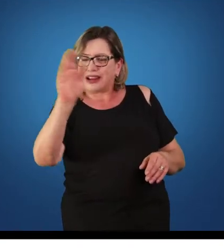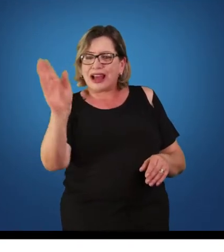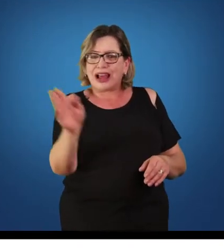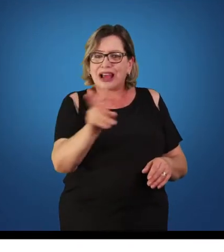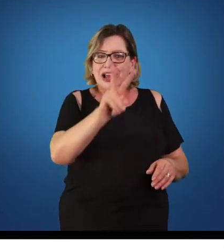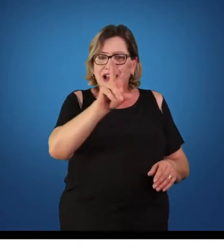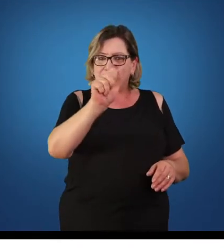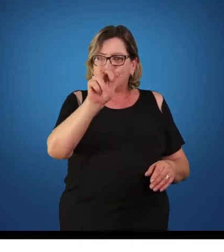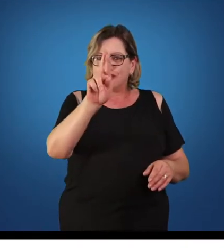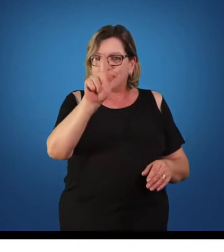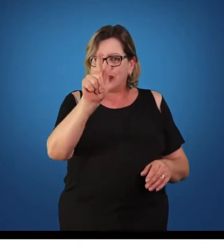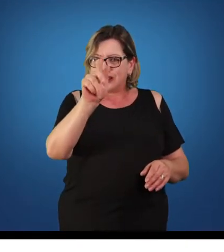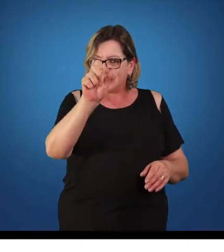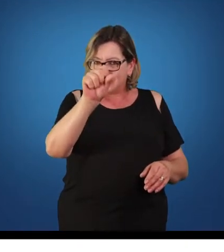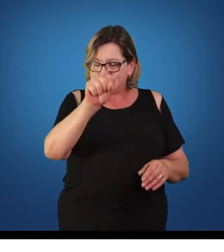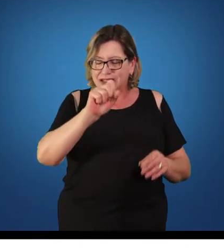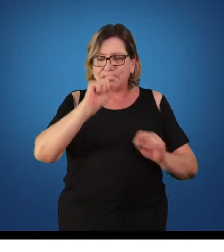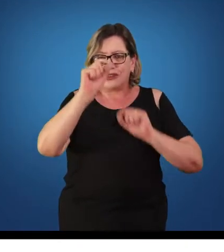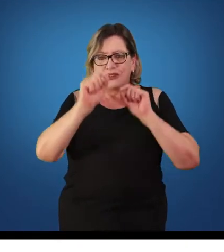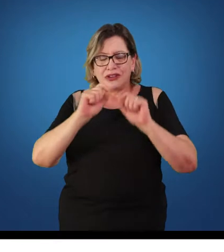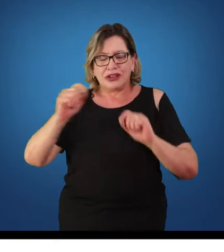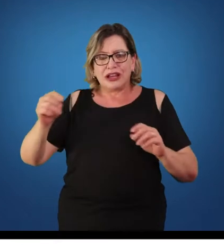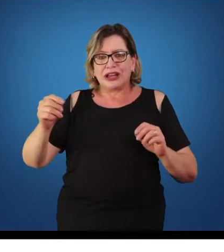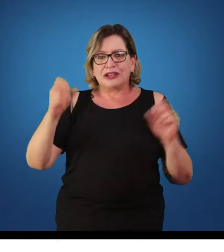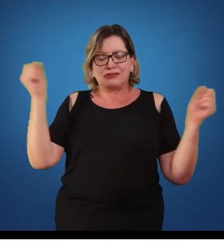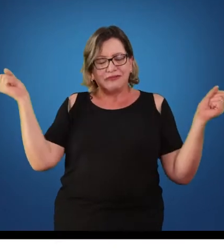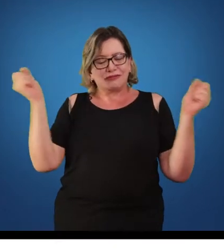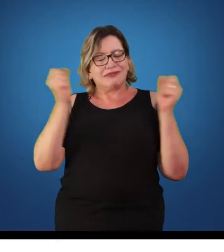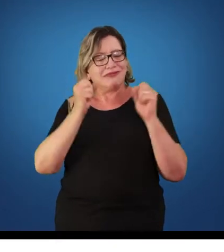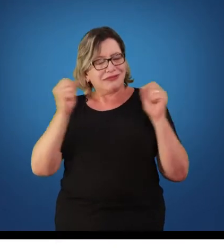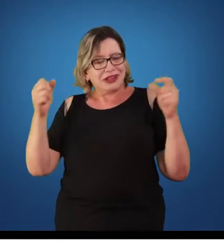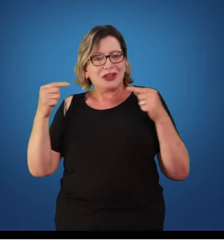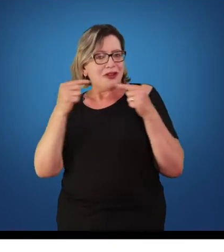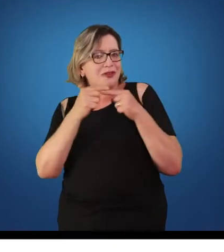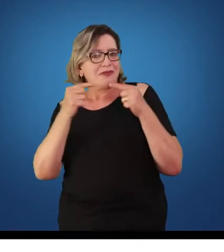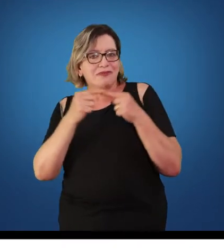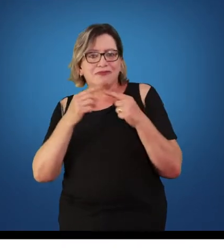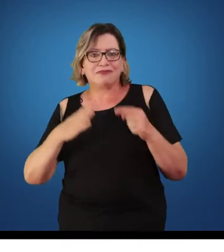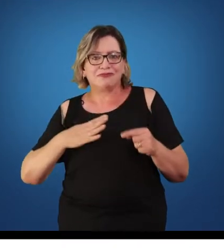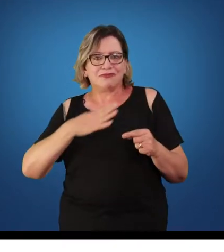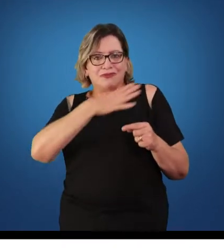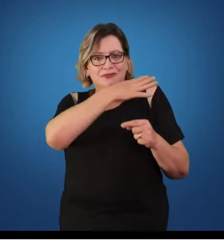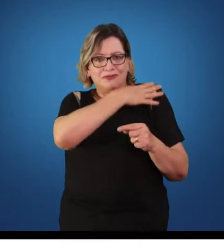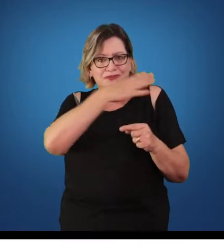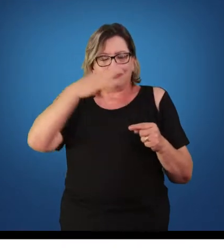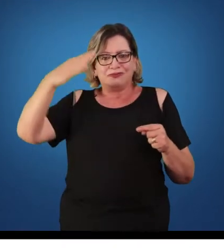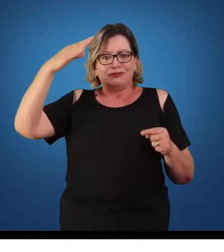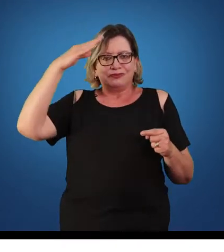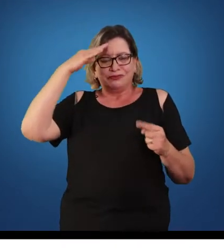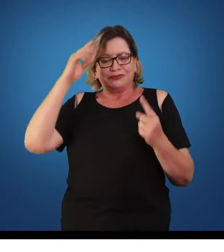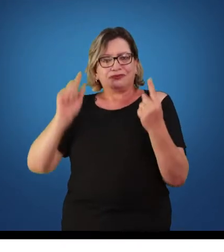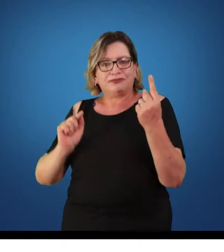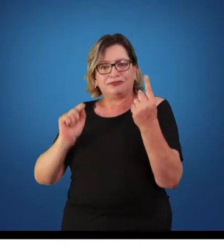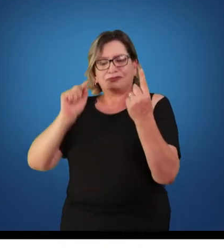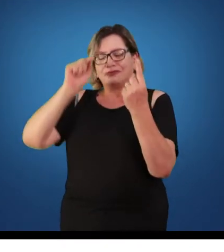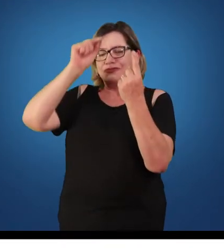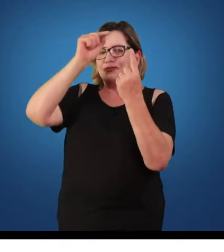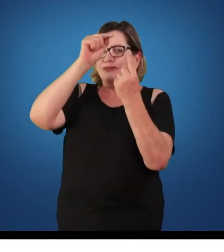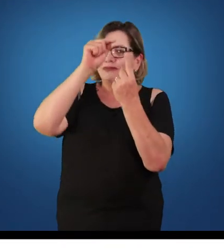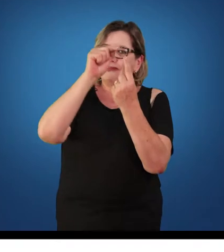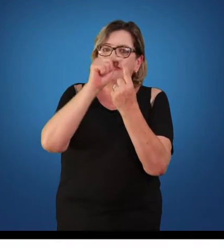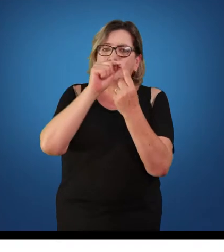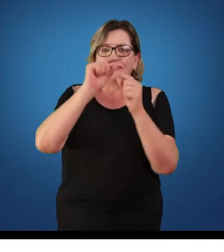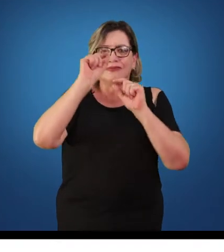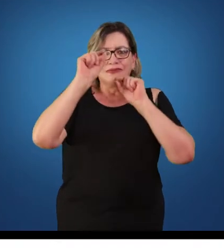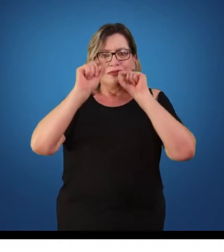a educação física foi denominada como militarista, em que os objetivos da educação